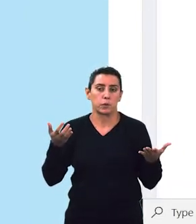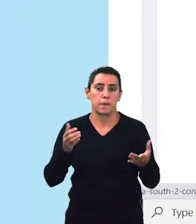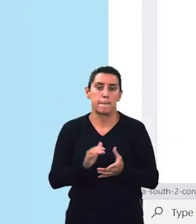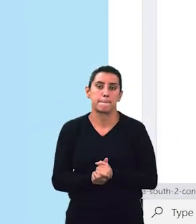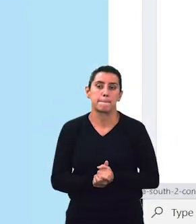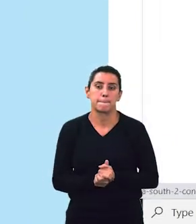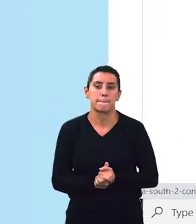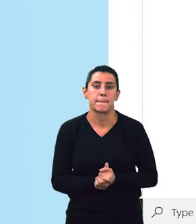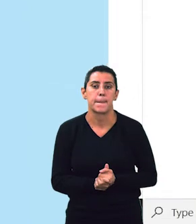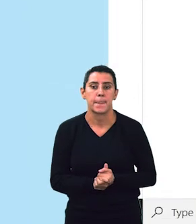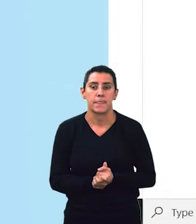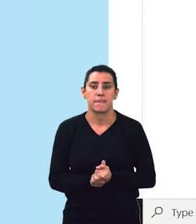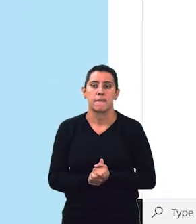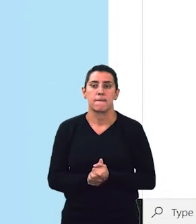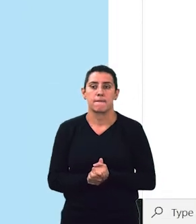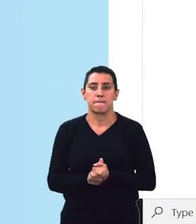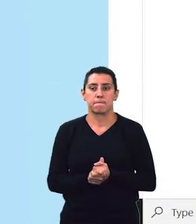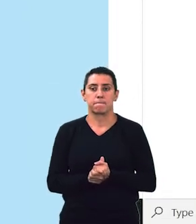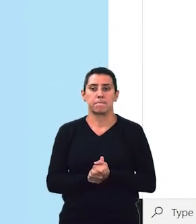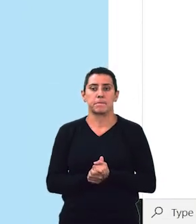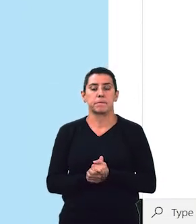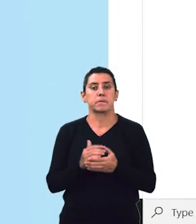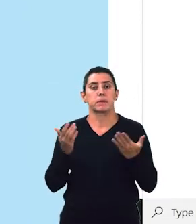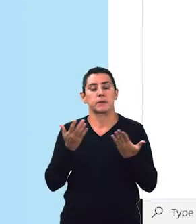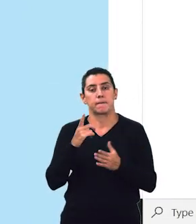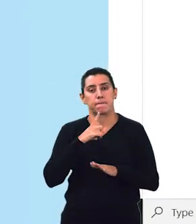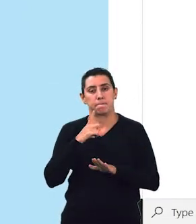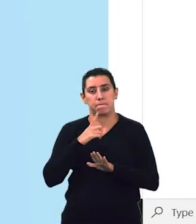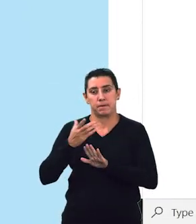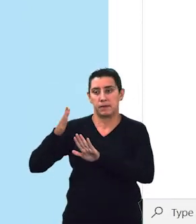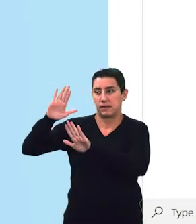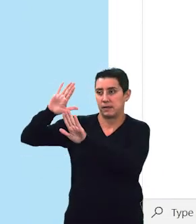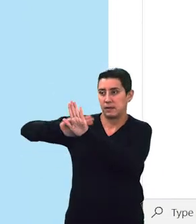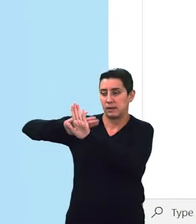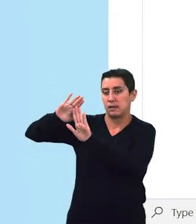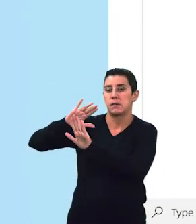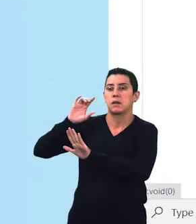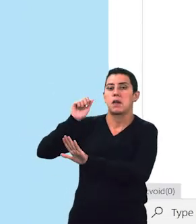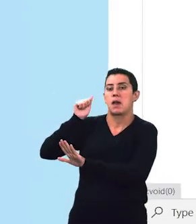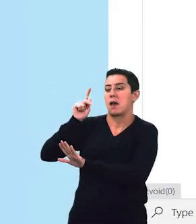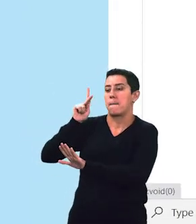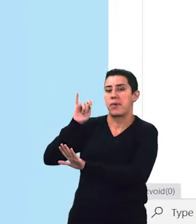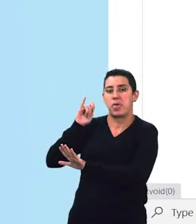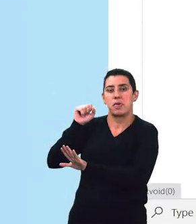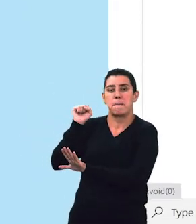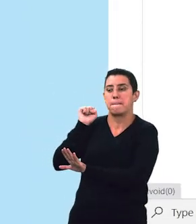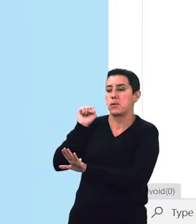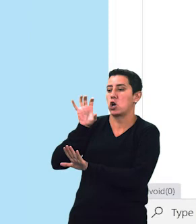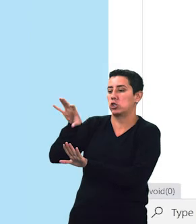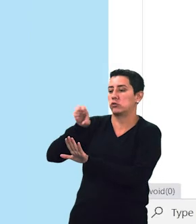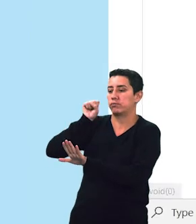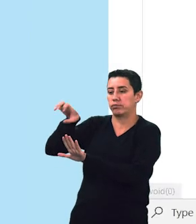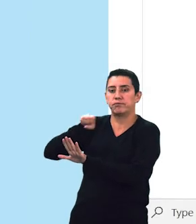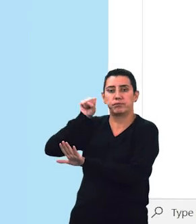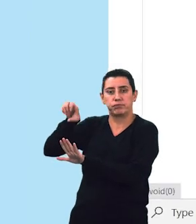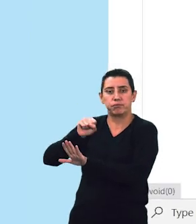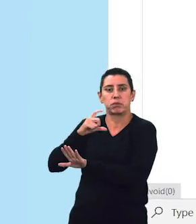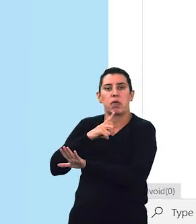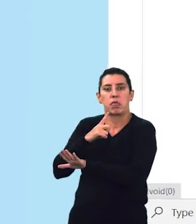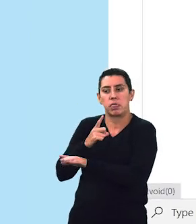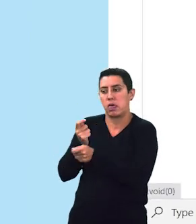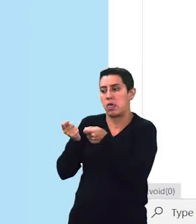agora eu tenho uma API, ok? que eu posso acionar. Inclusive, tem alguns controles, ok? Eu posso